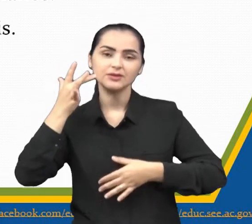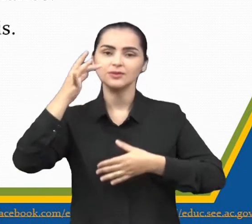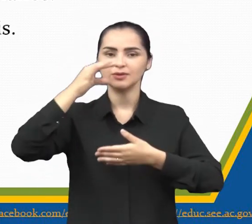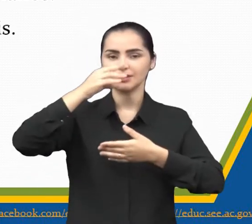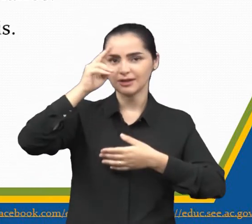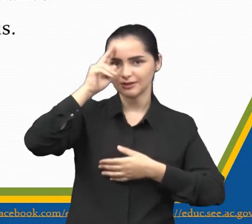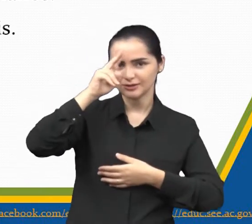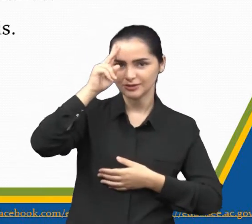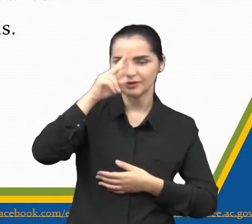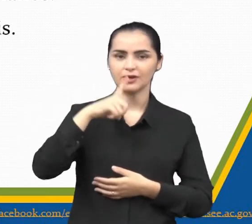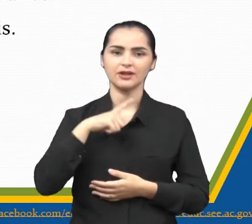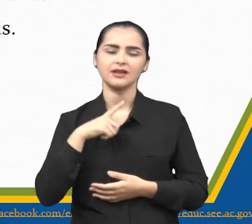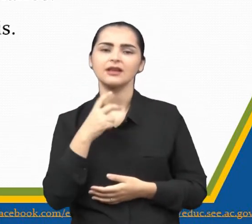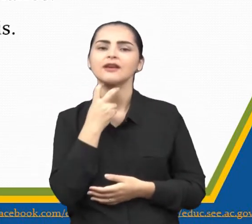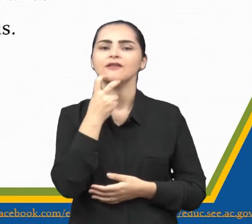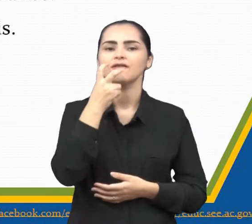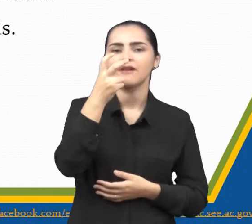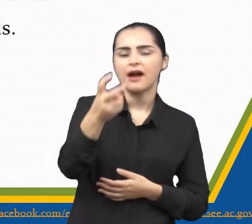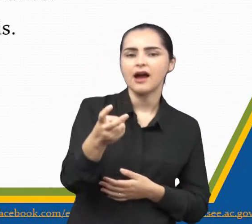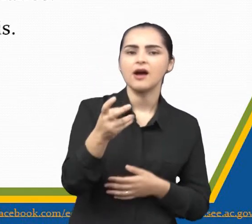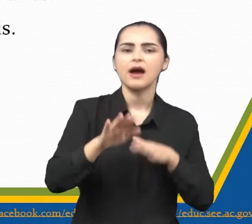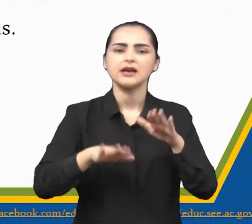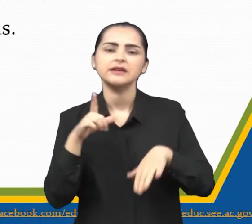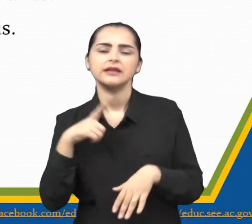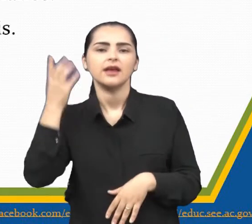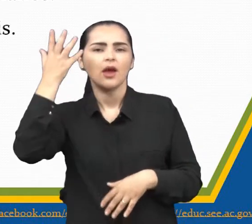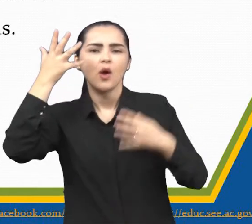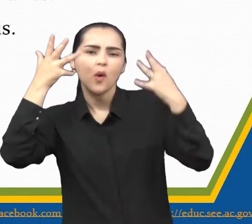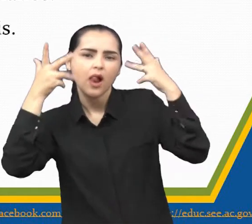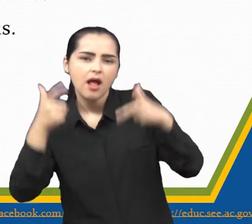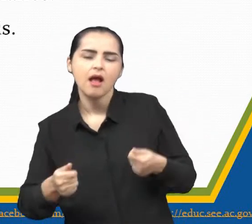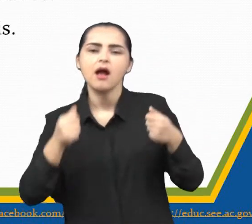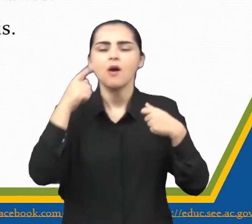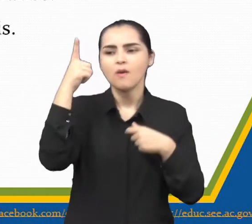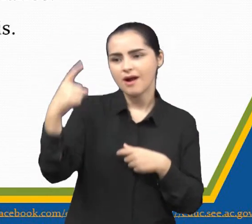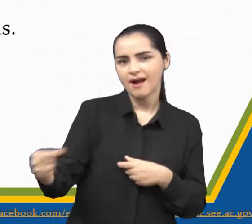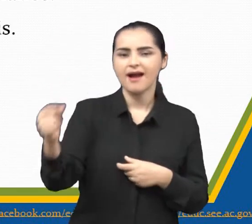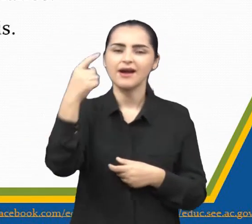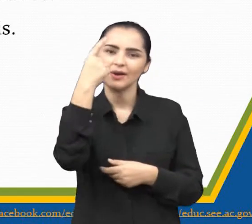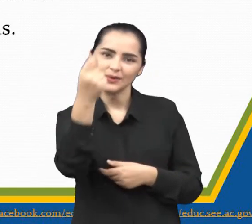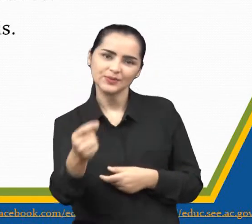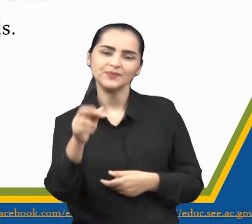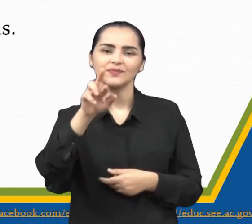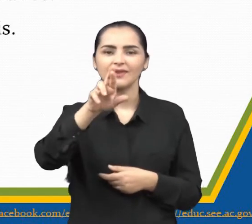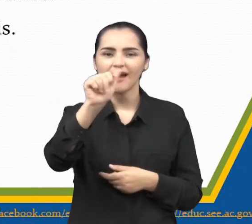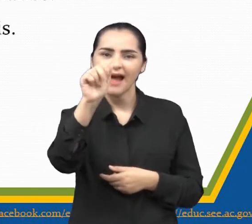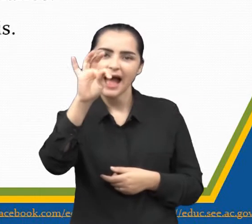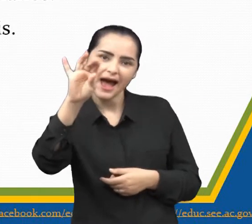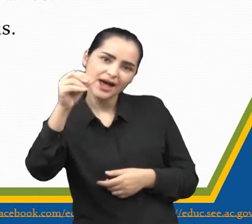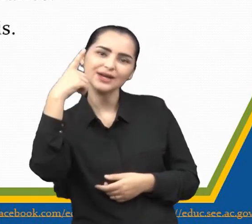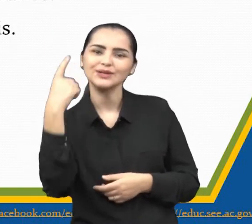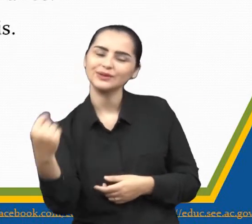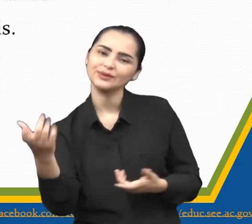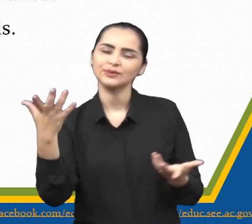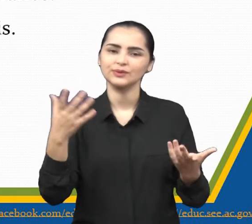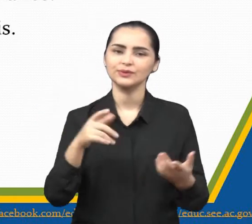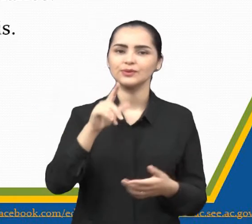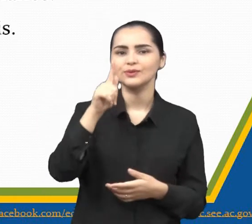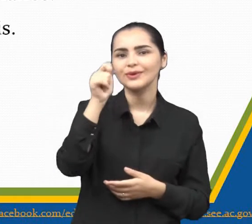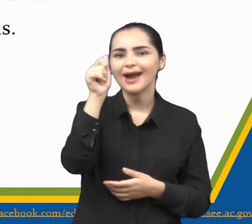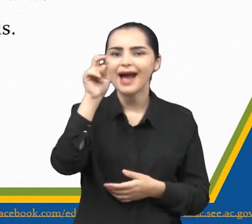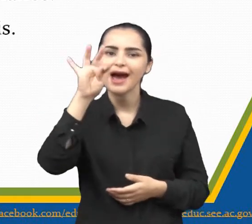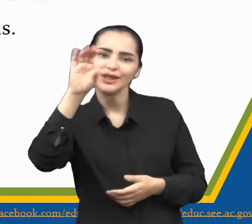humanos. Geralmente tem lá o leão, o gato, rato, tá? Esses vários exemplos de fábulas.